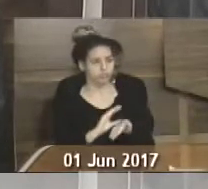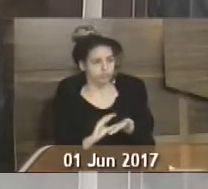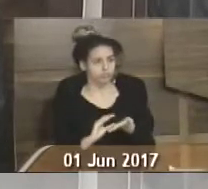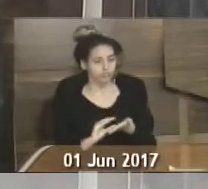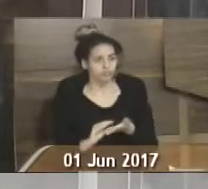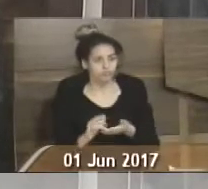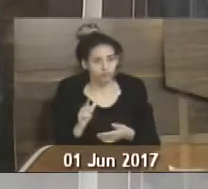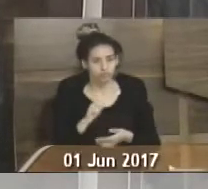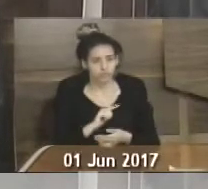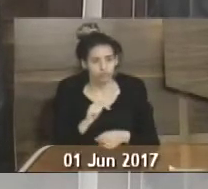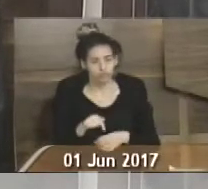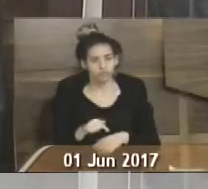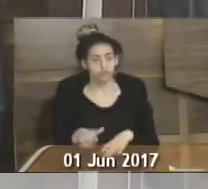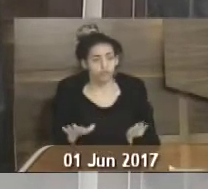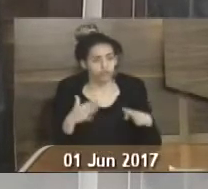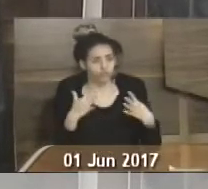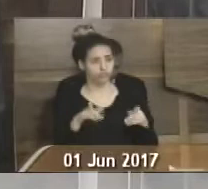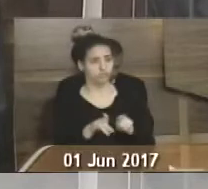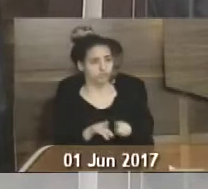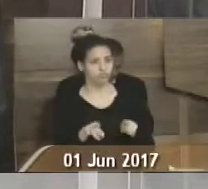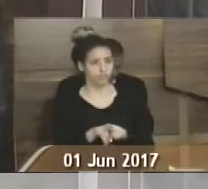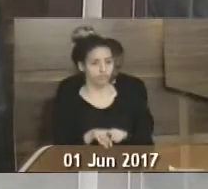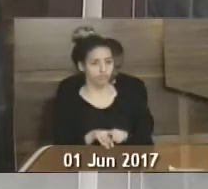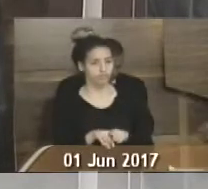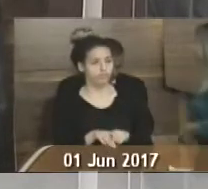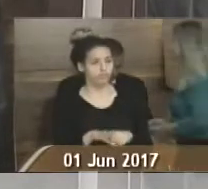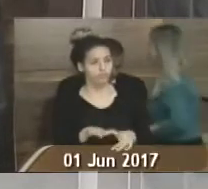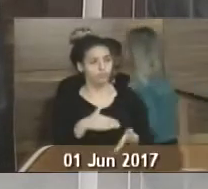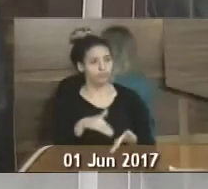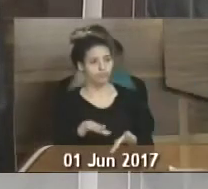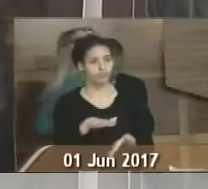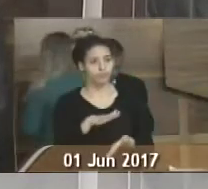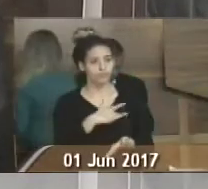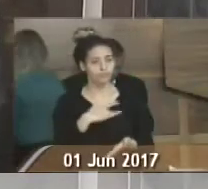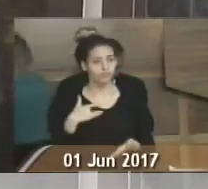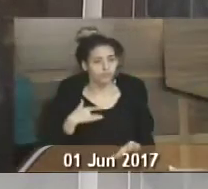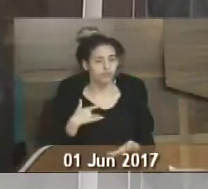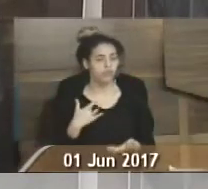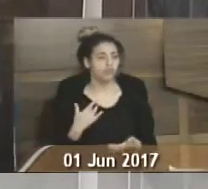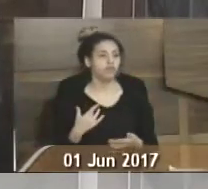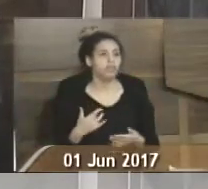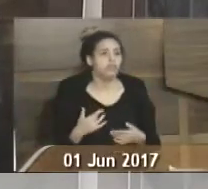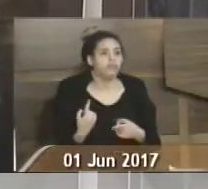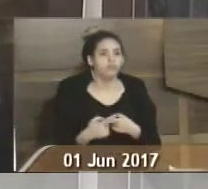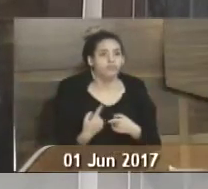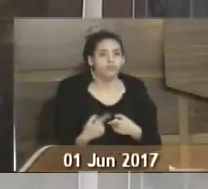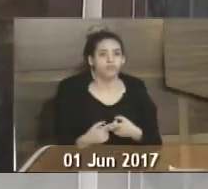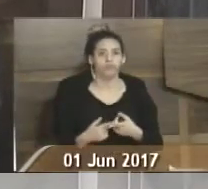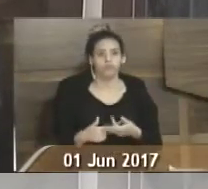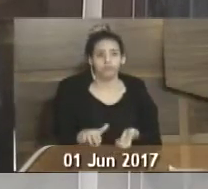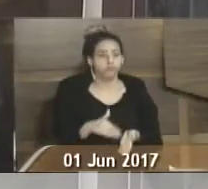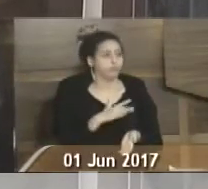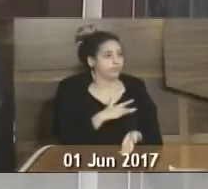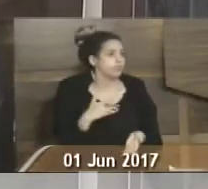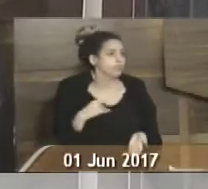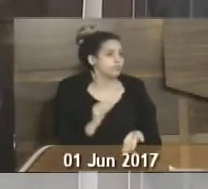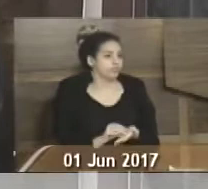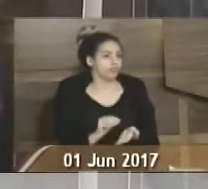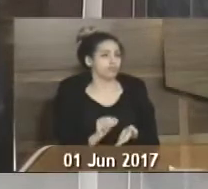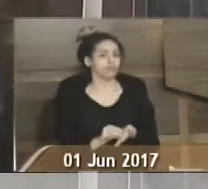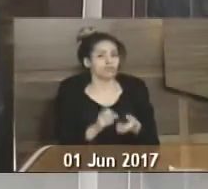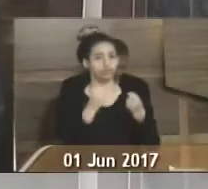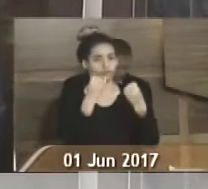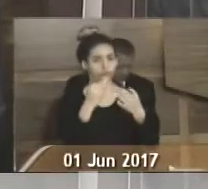esteve aqui. Chamar a atenção também ao secretário de saúde, uma prestação de conta sem a sua presença aqui